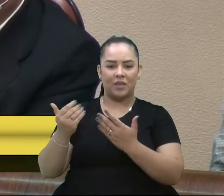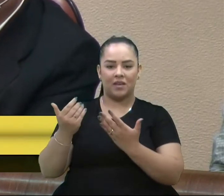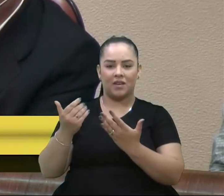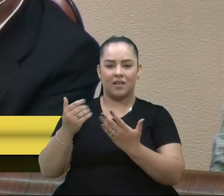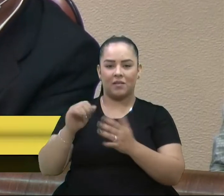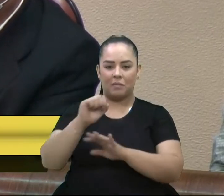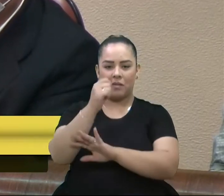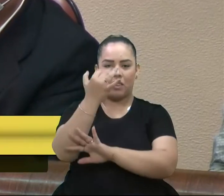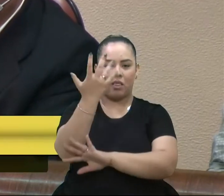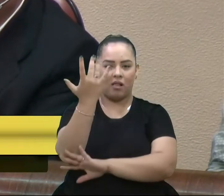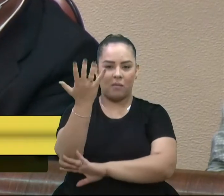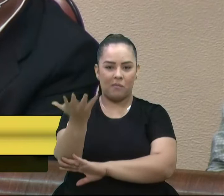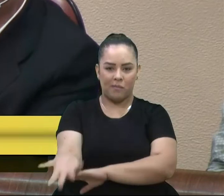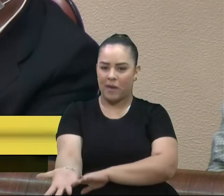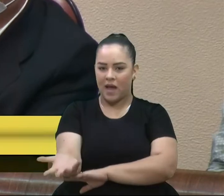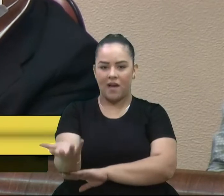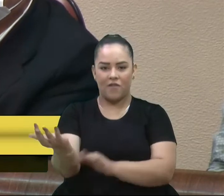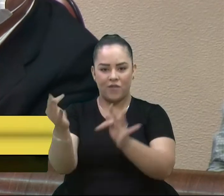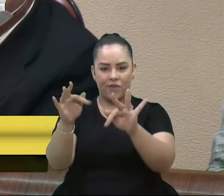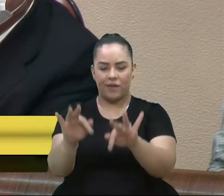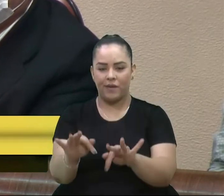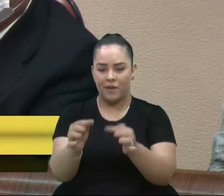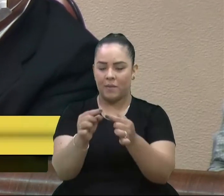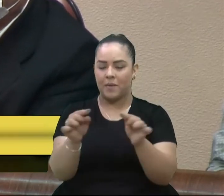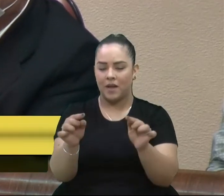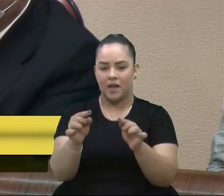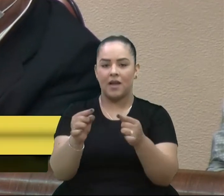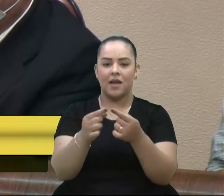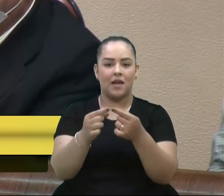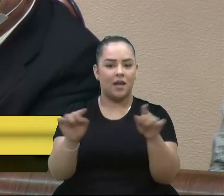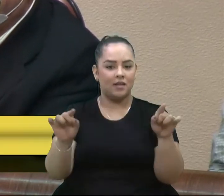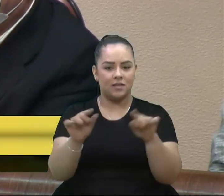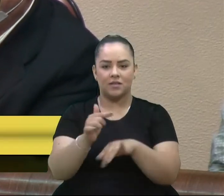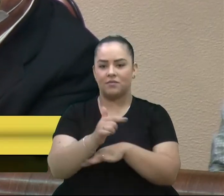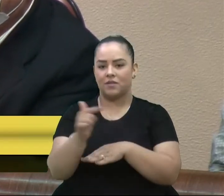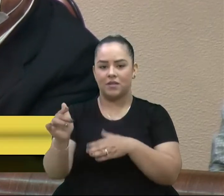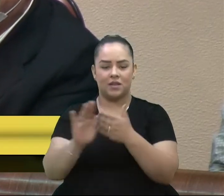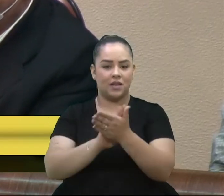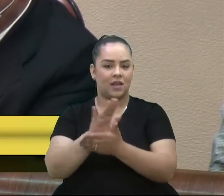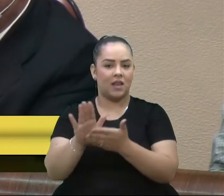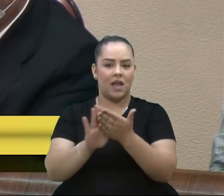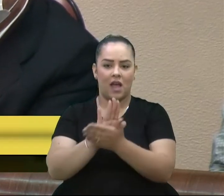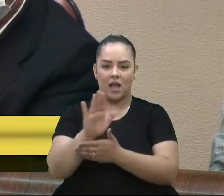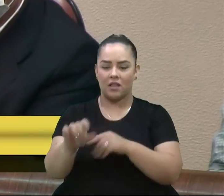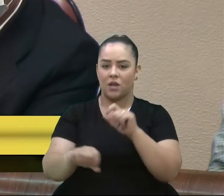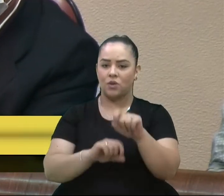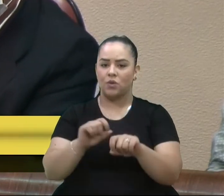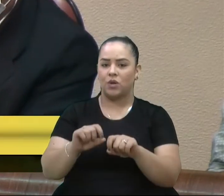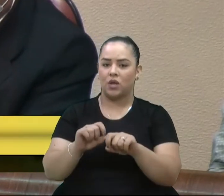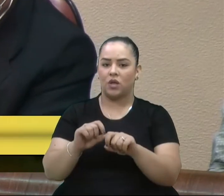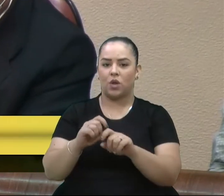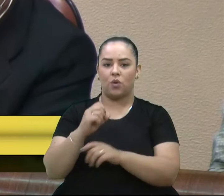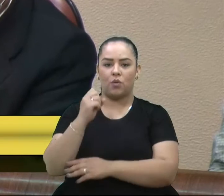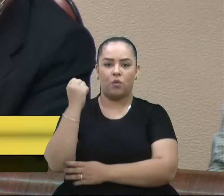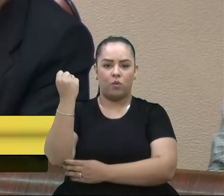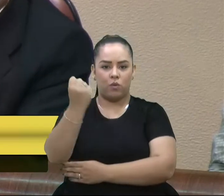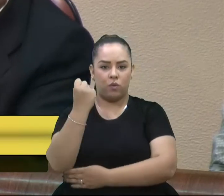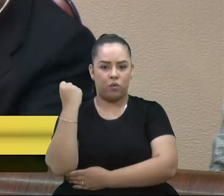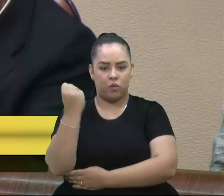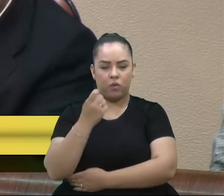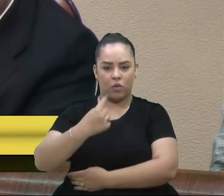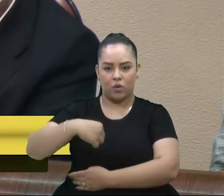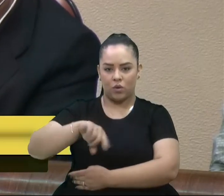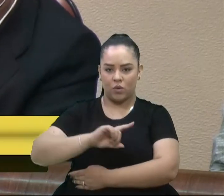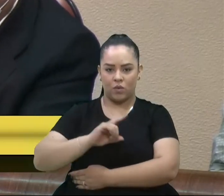séculos passados, mas ainda não existia, não existiam as consequências graves ao meio ambiente que a gente vive hoje, que o